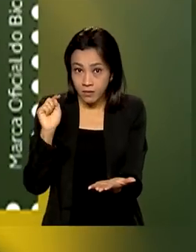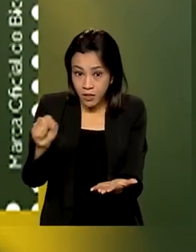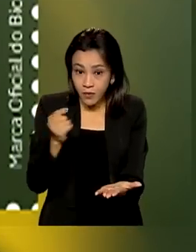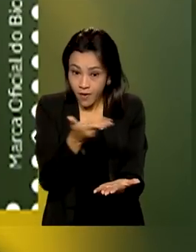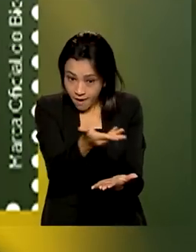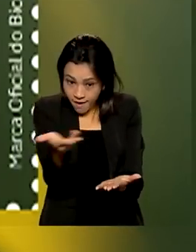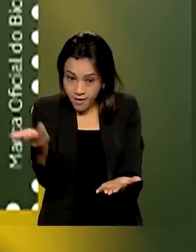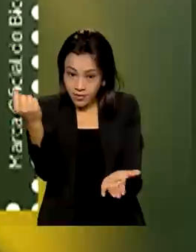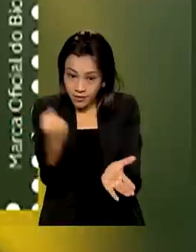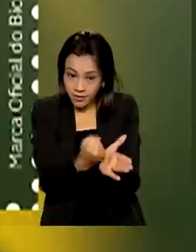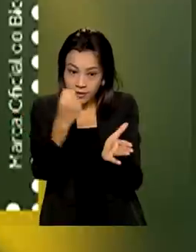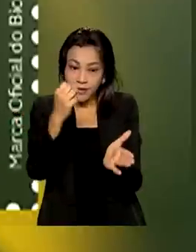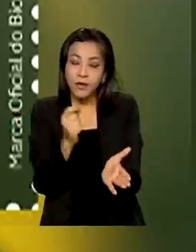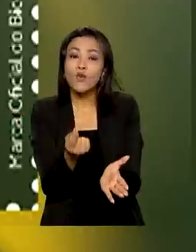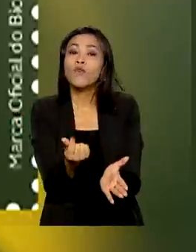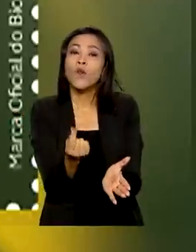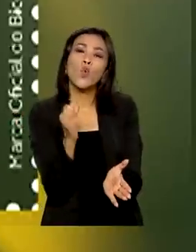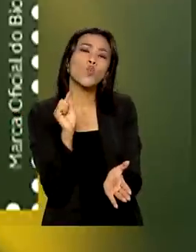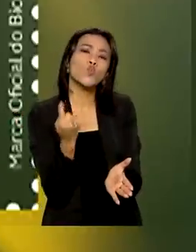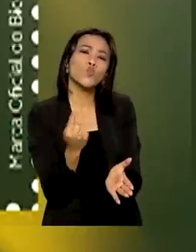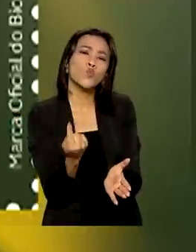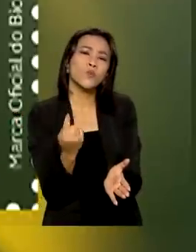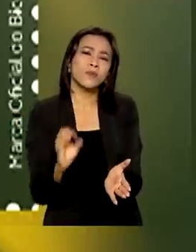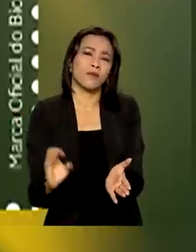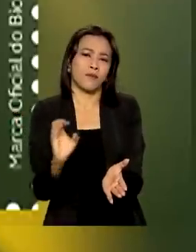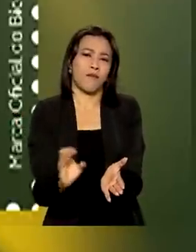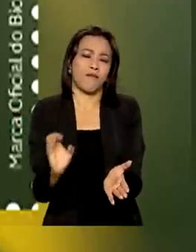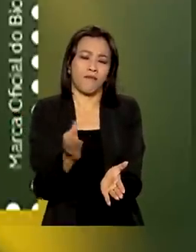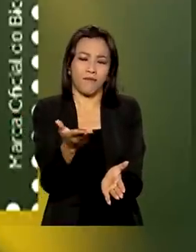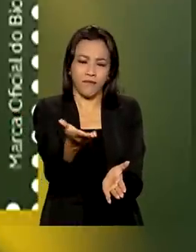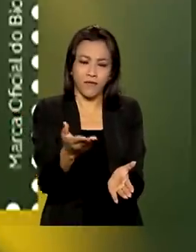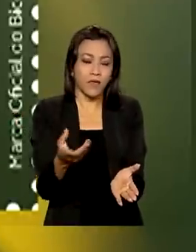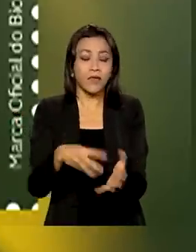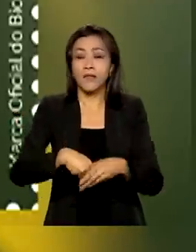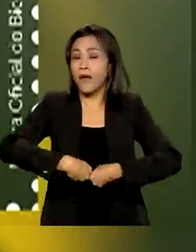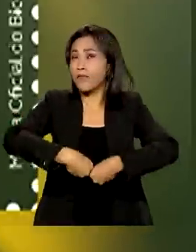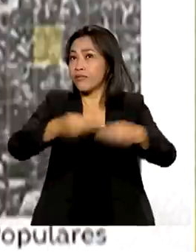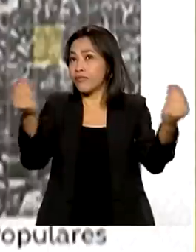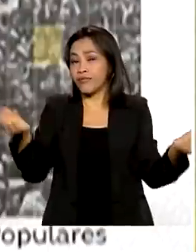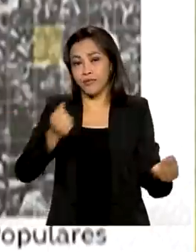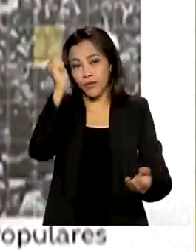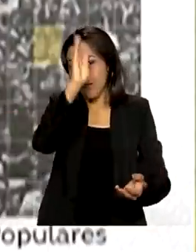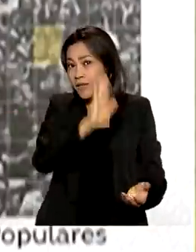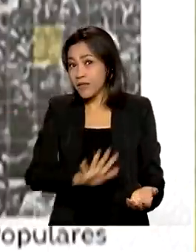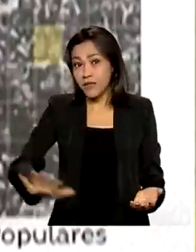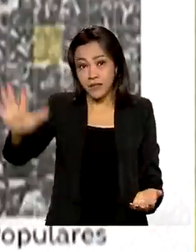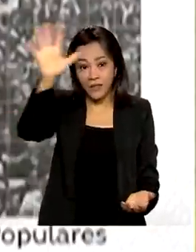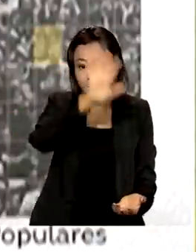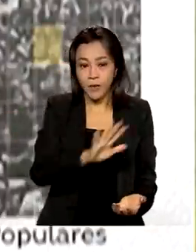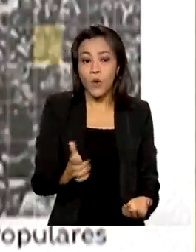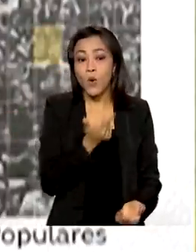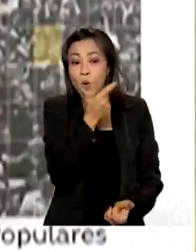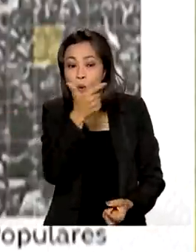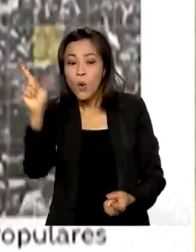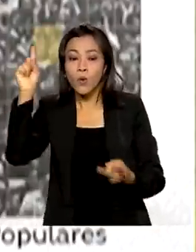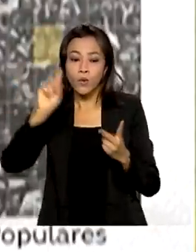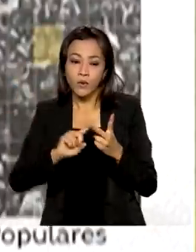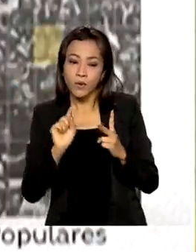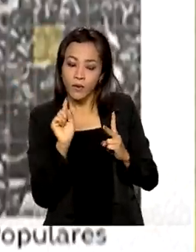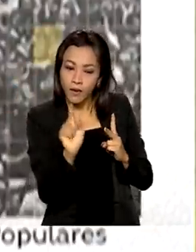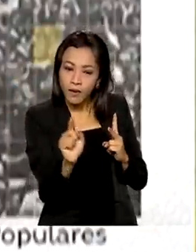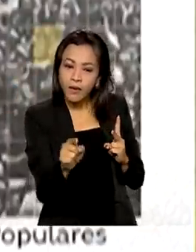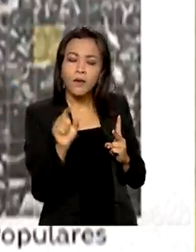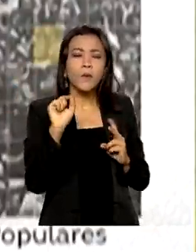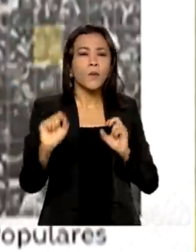o selo custa um centavo e está disponível em todo o país. Os outros dois exemplares se